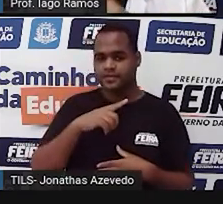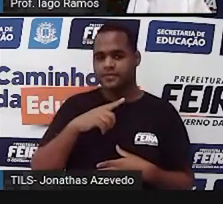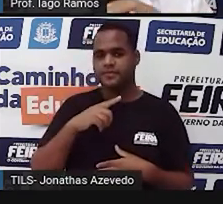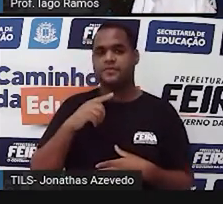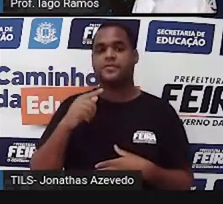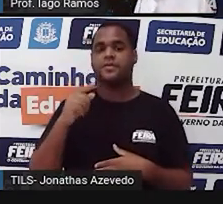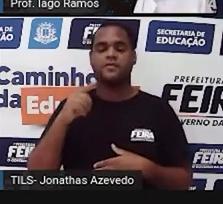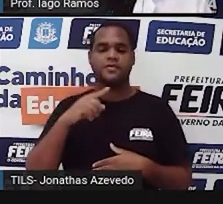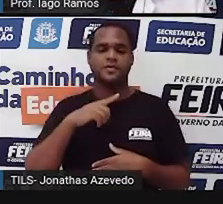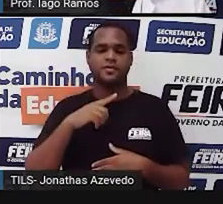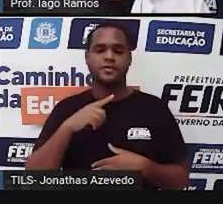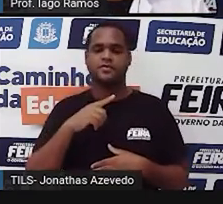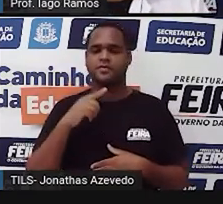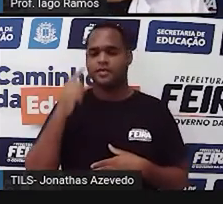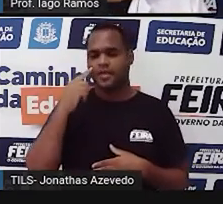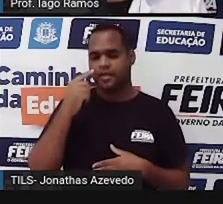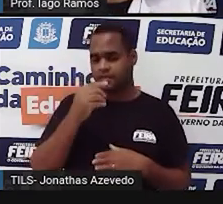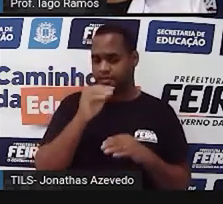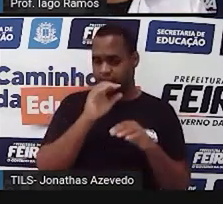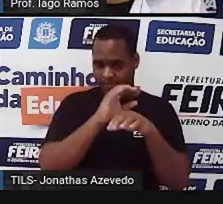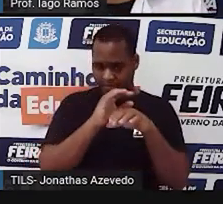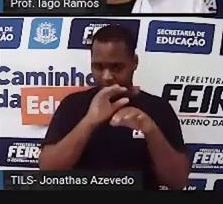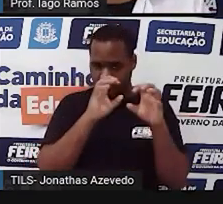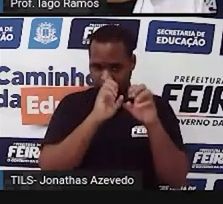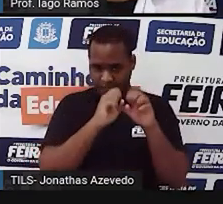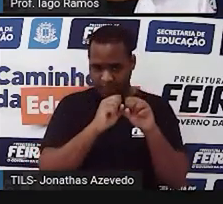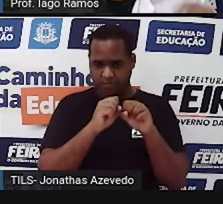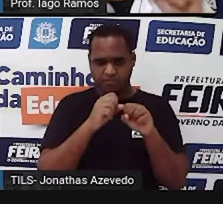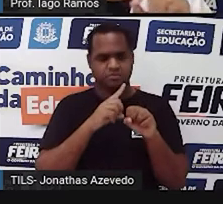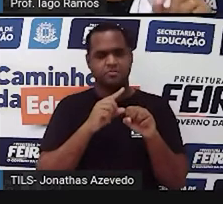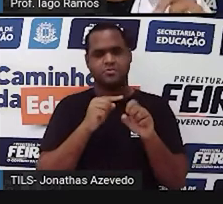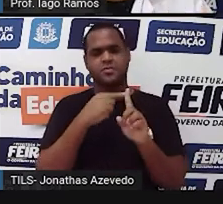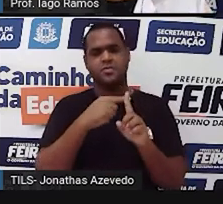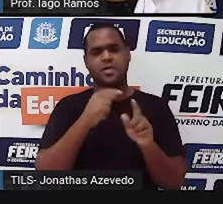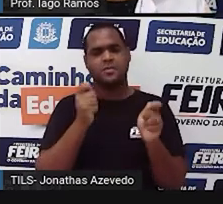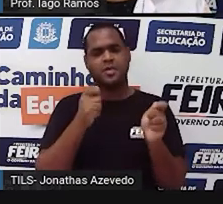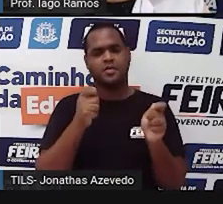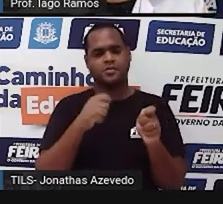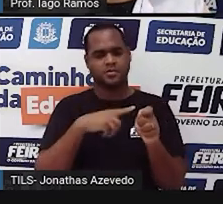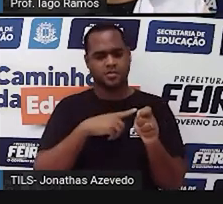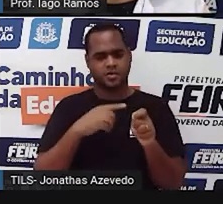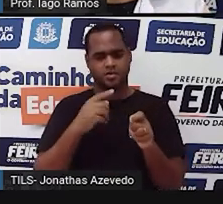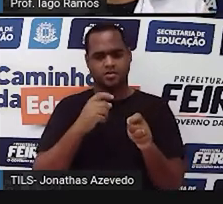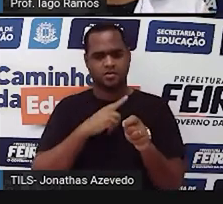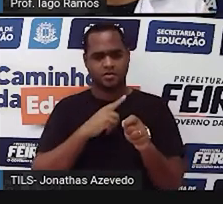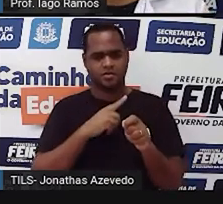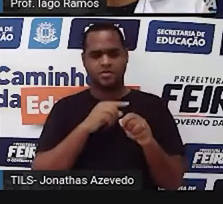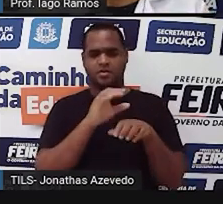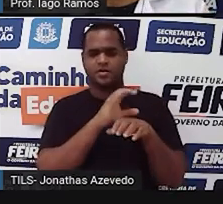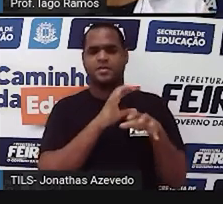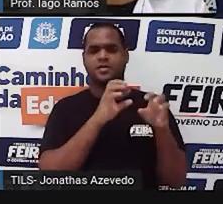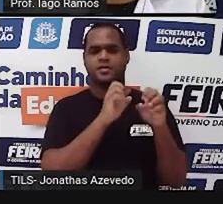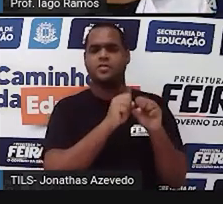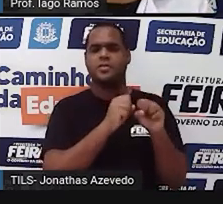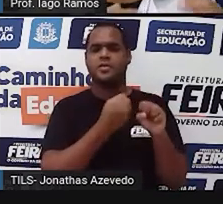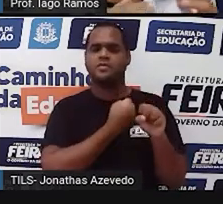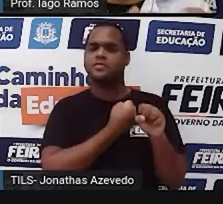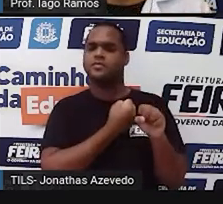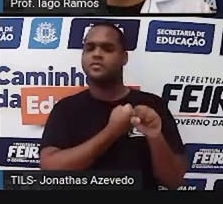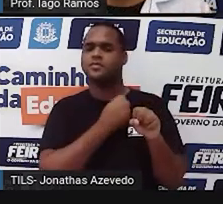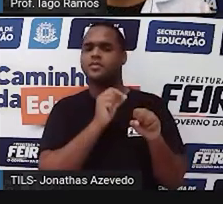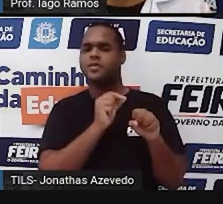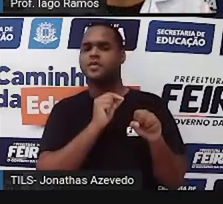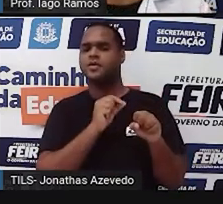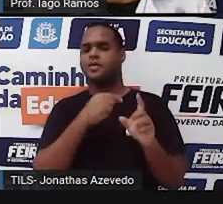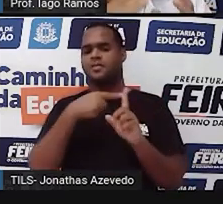10 igual a 35. Ou seja, qual é o número que vai no lugar do quadradinho cinza para fazer